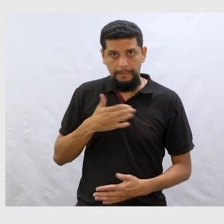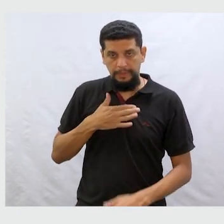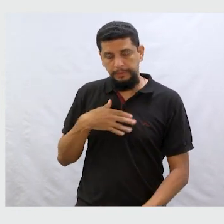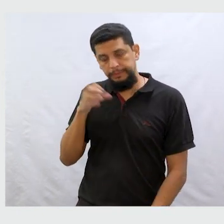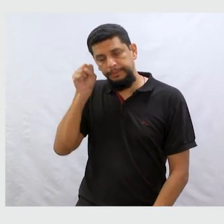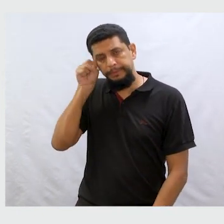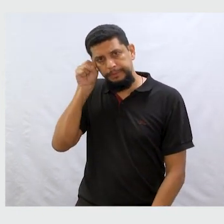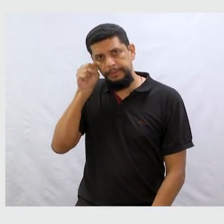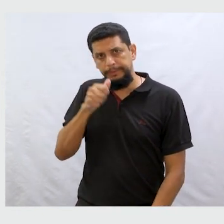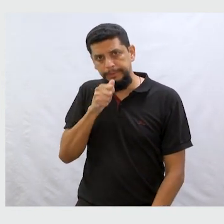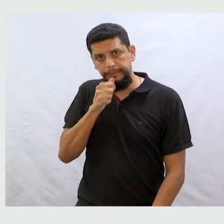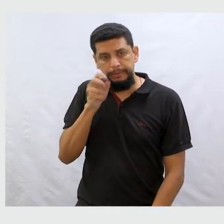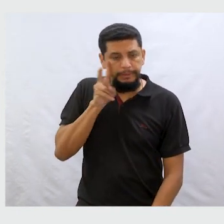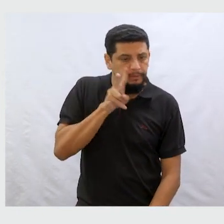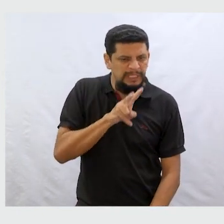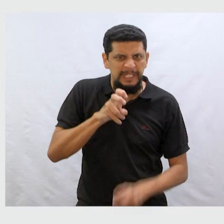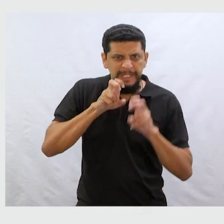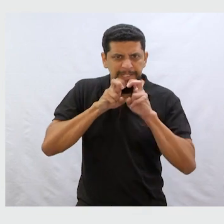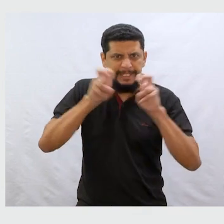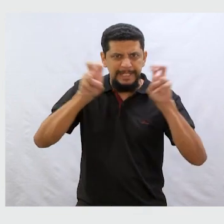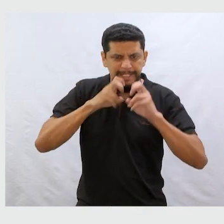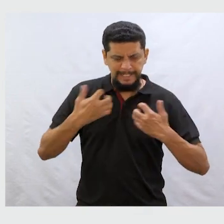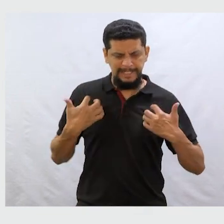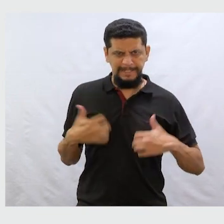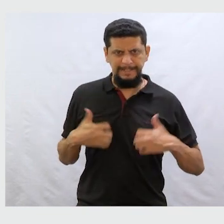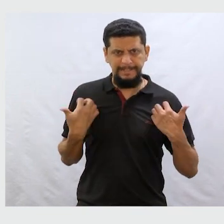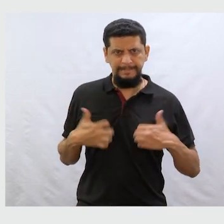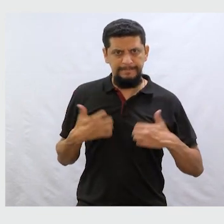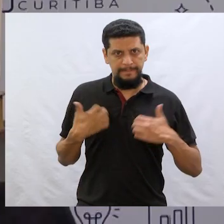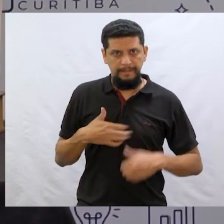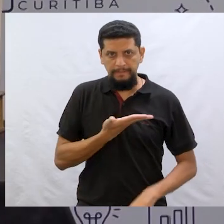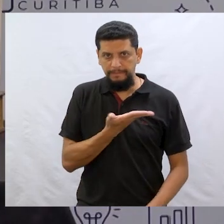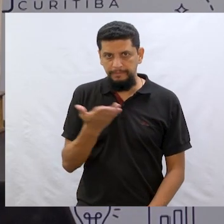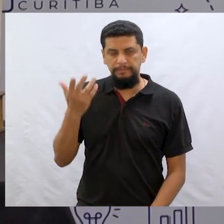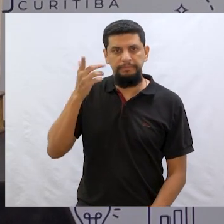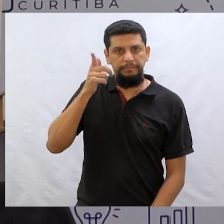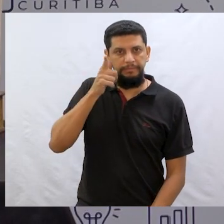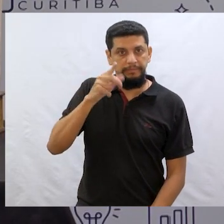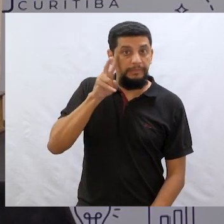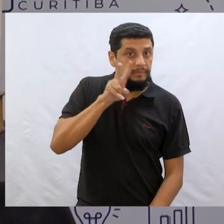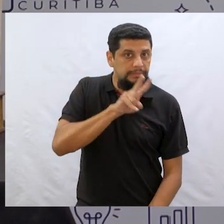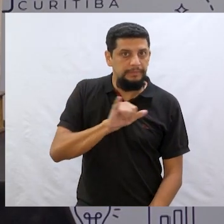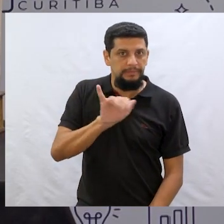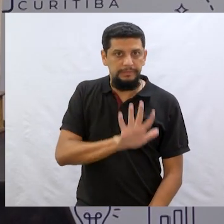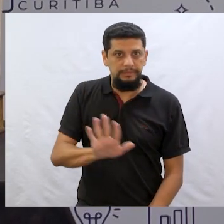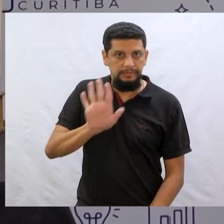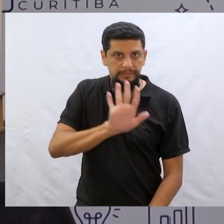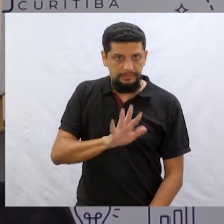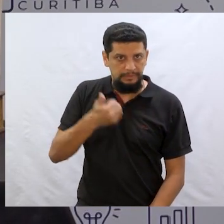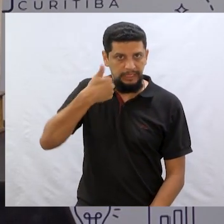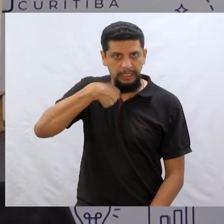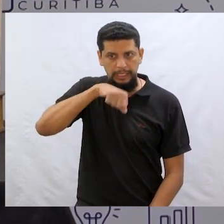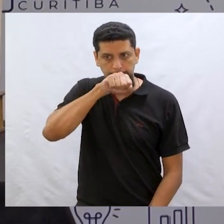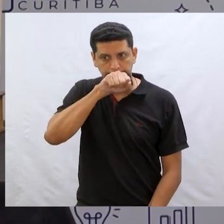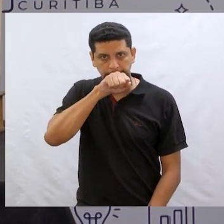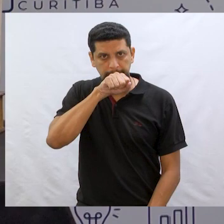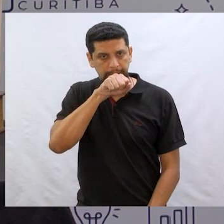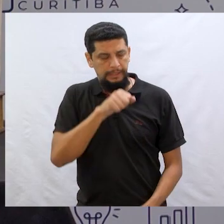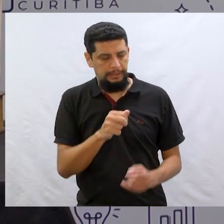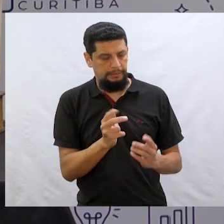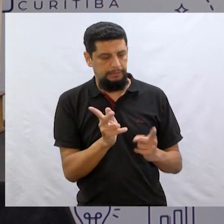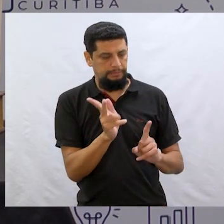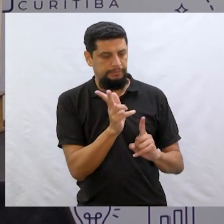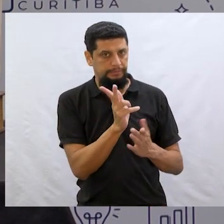quarto, eu ainda consigo ouvi-la gritando na cozinha. Vocês conseguiram ver lá na imagem? A mãe, ele até